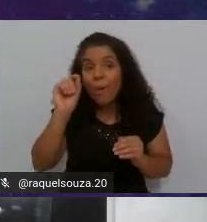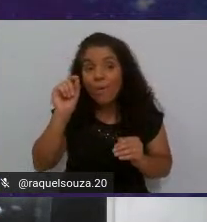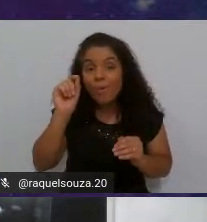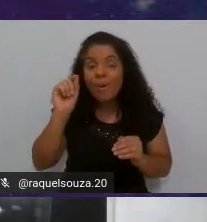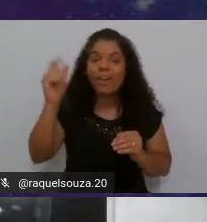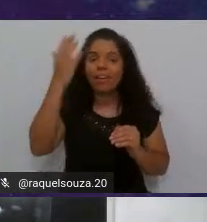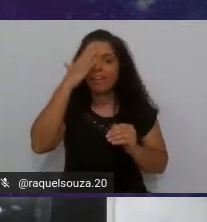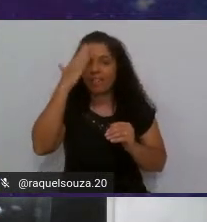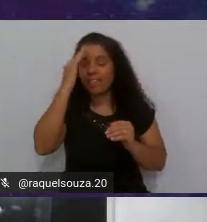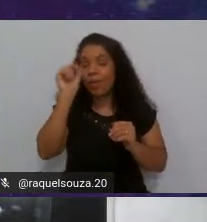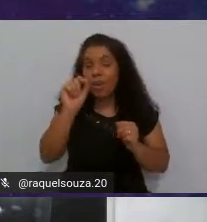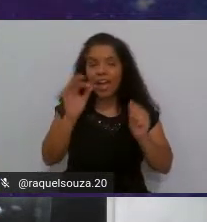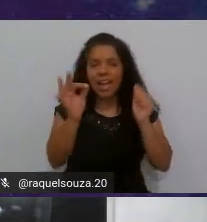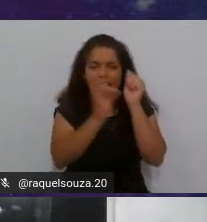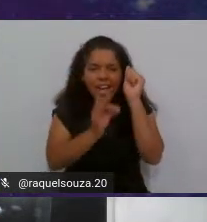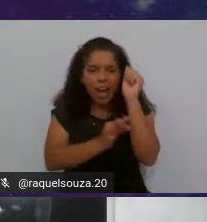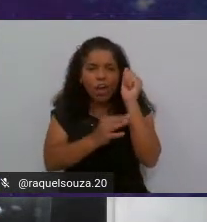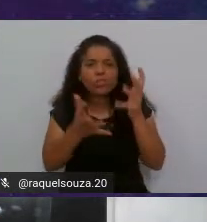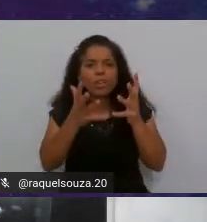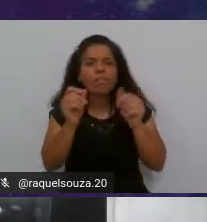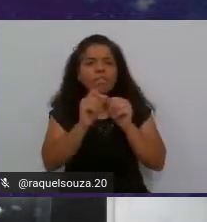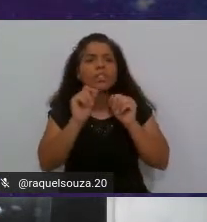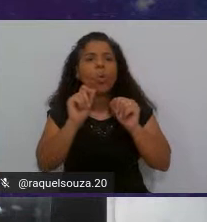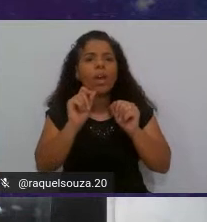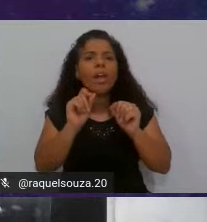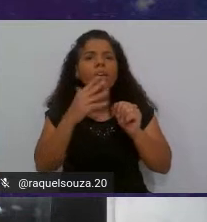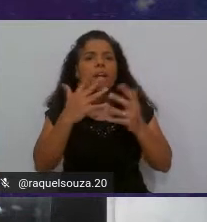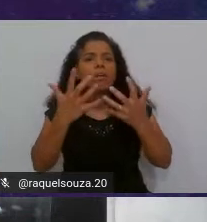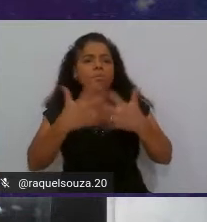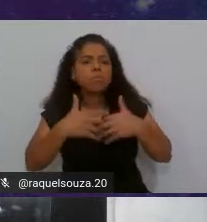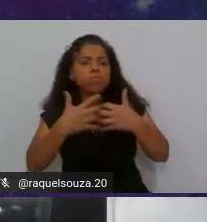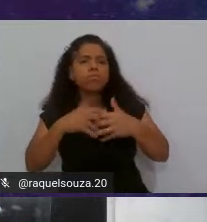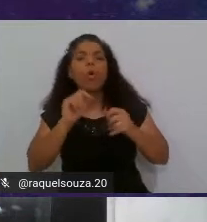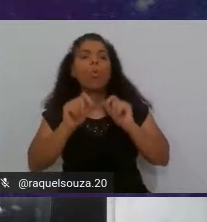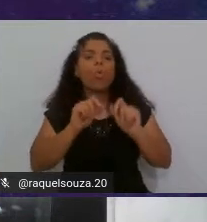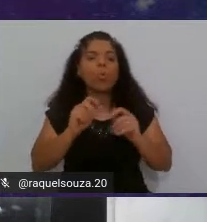entender o que aquele código está propondo, qual que vai ser a funcionalidade desse código.